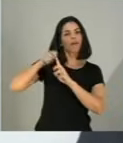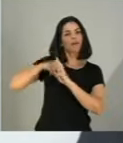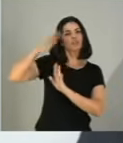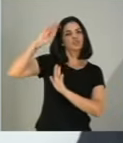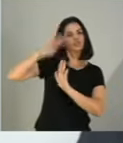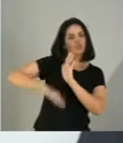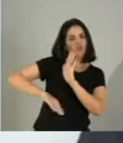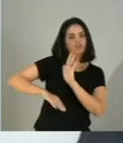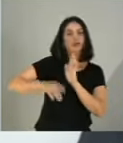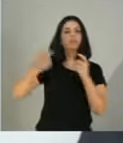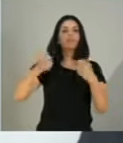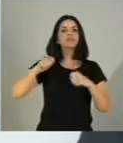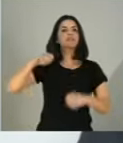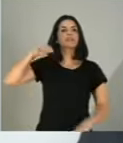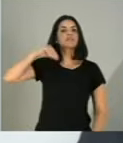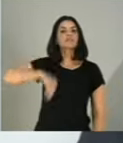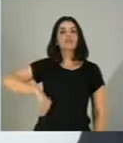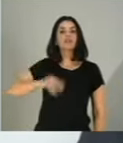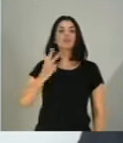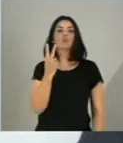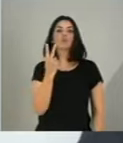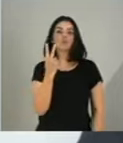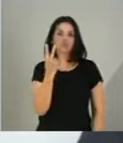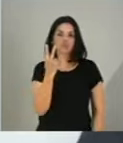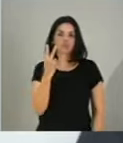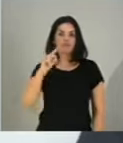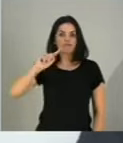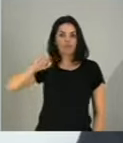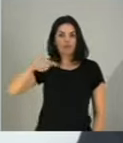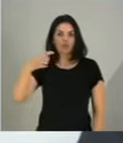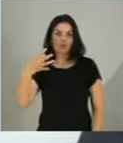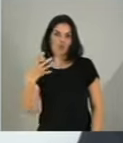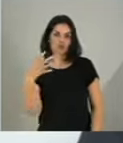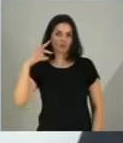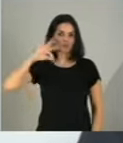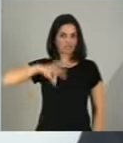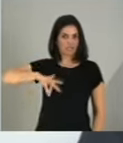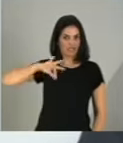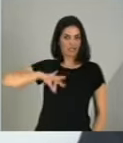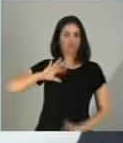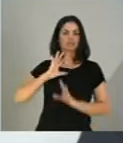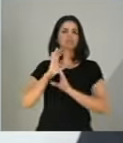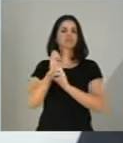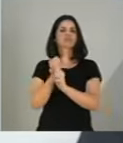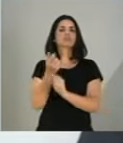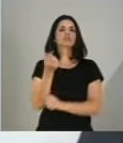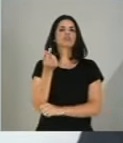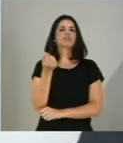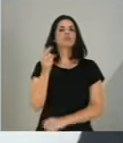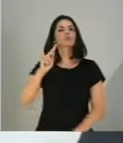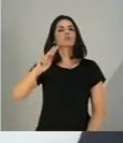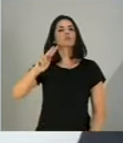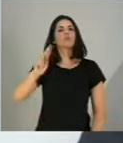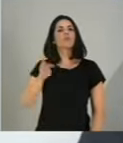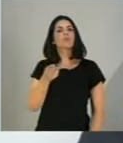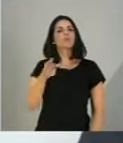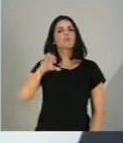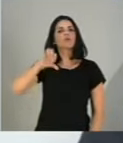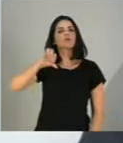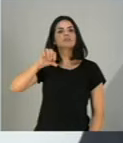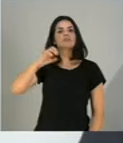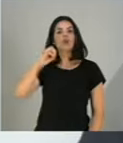acima de R$ 2,4 para salários mínimos, o que corresponderia hoje a R$ 2.908.